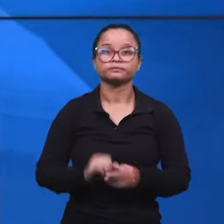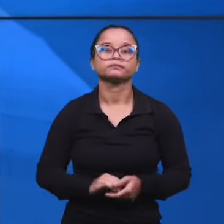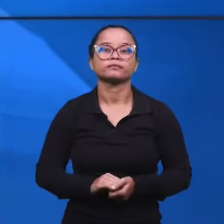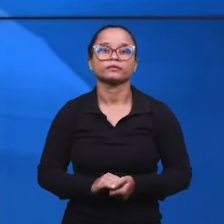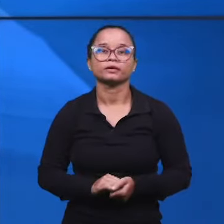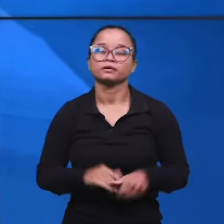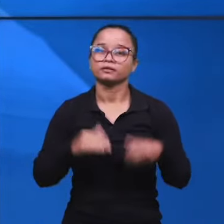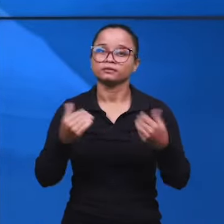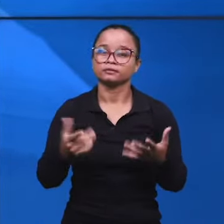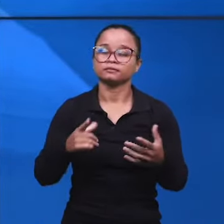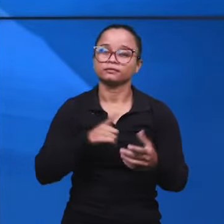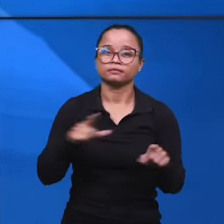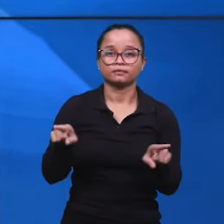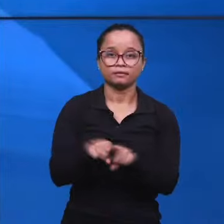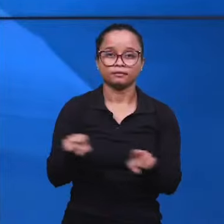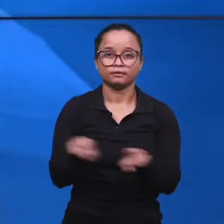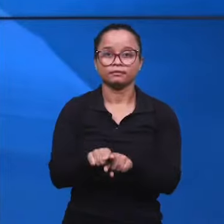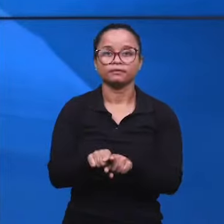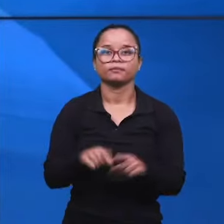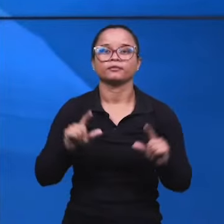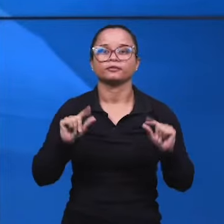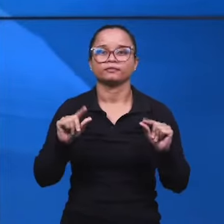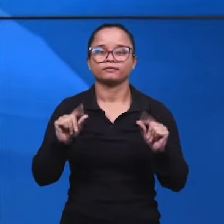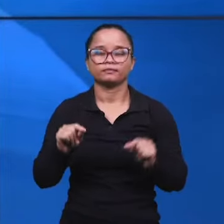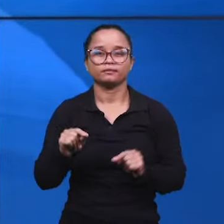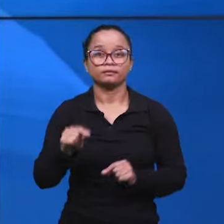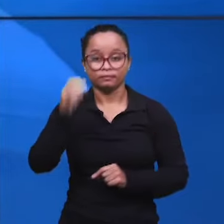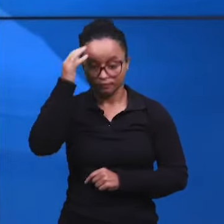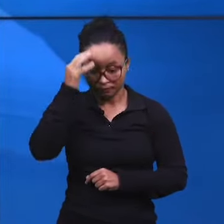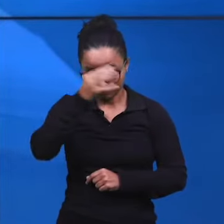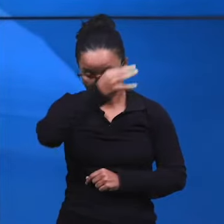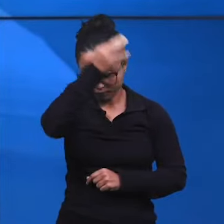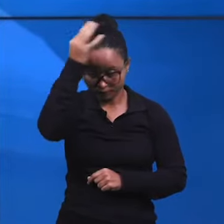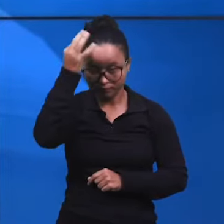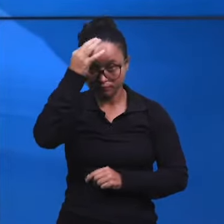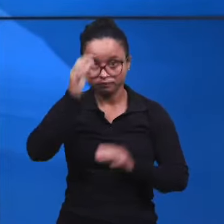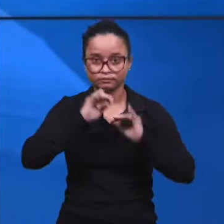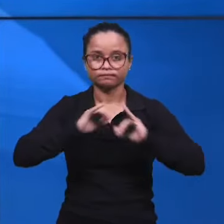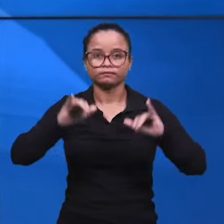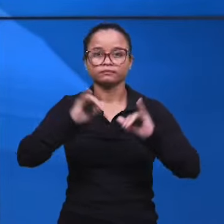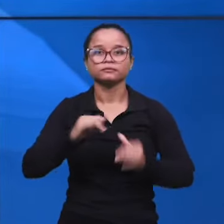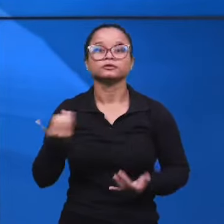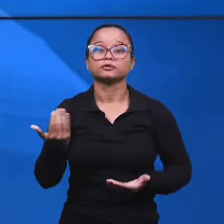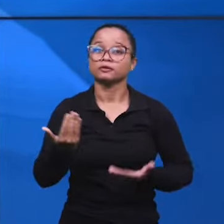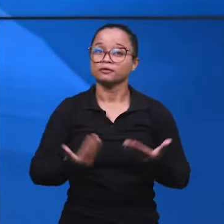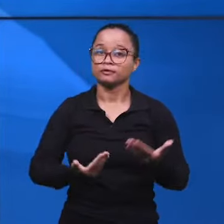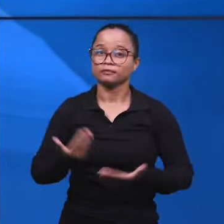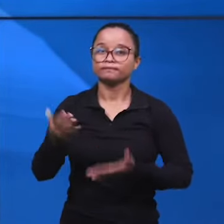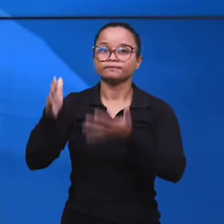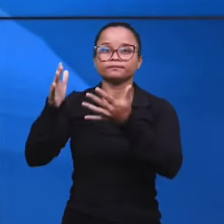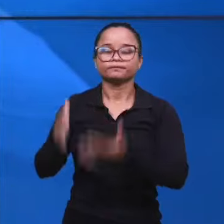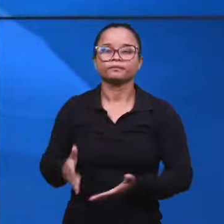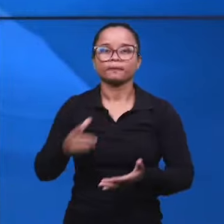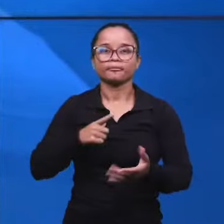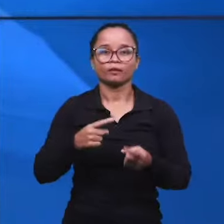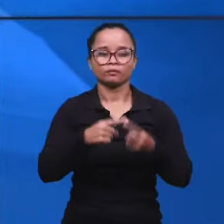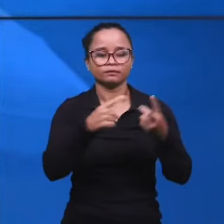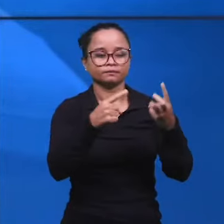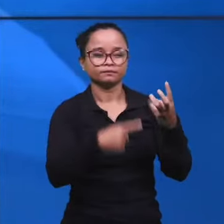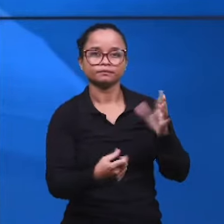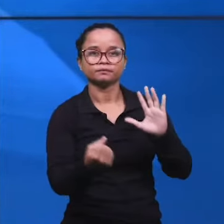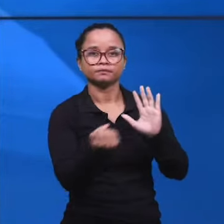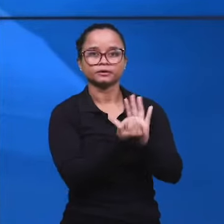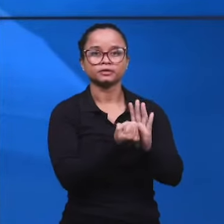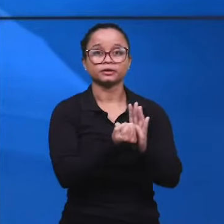trata-se da mensagem do Espírito Santo que repercute no meio da Igreja fiel em relação aos marcadores